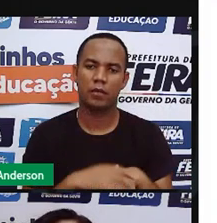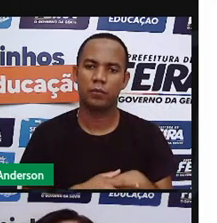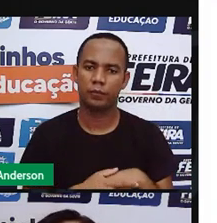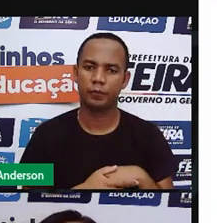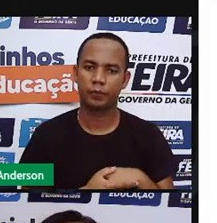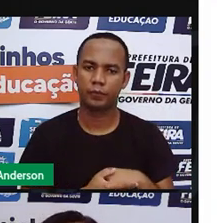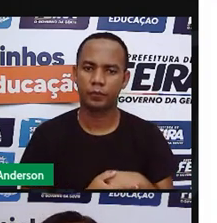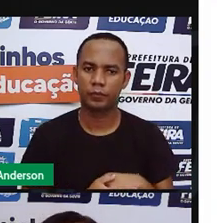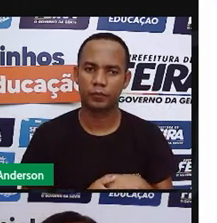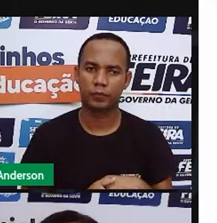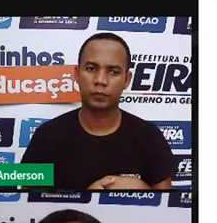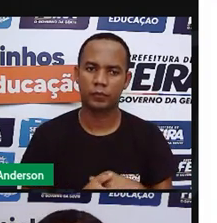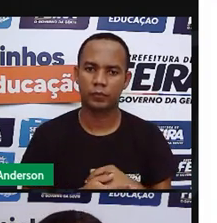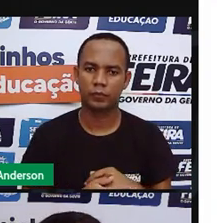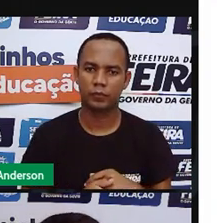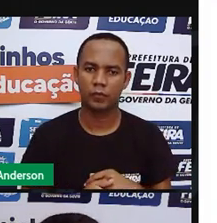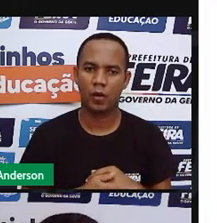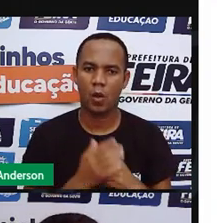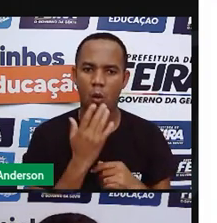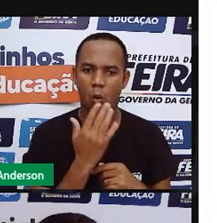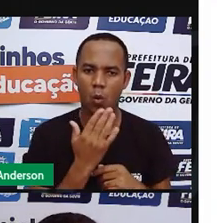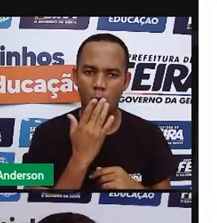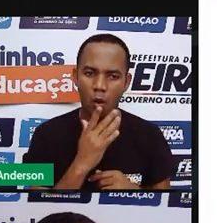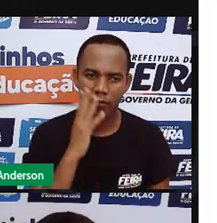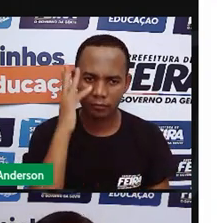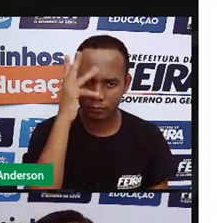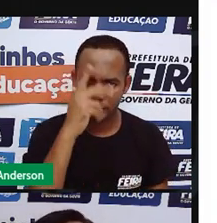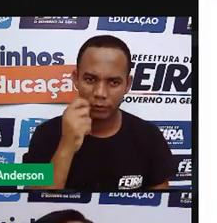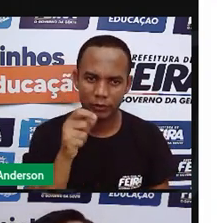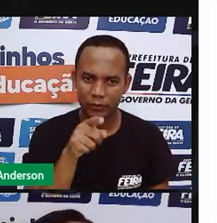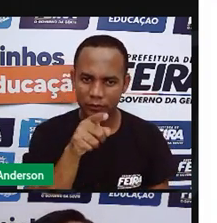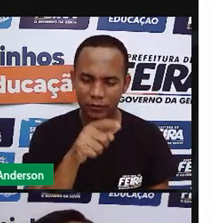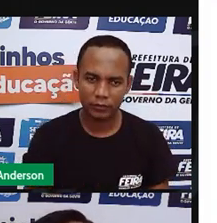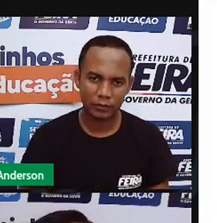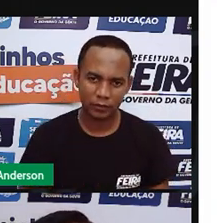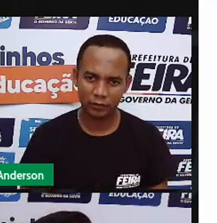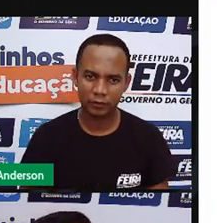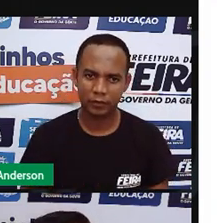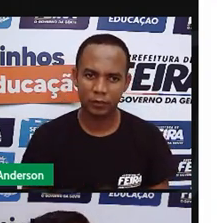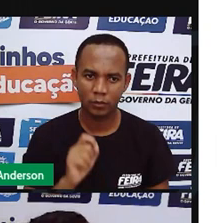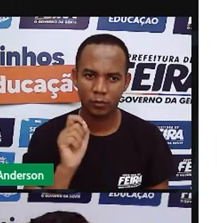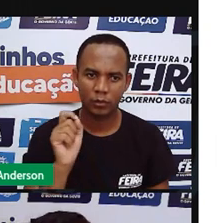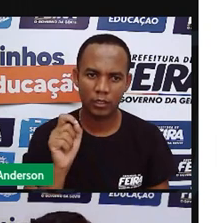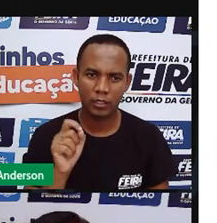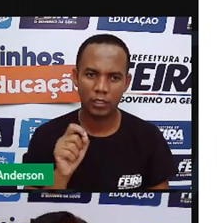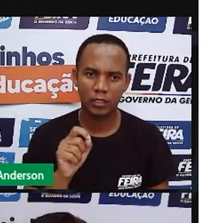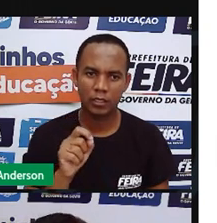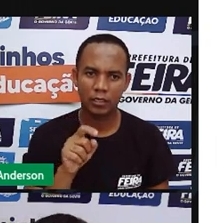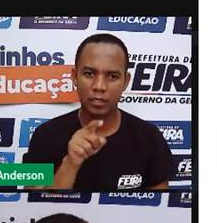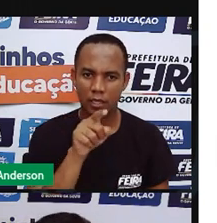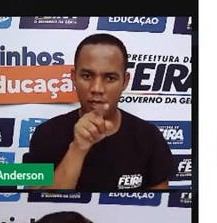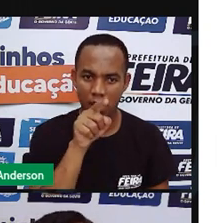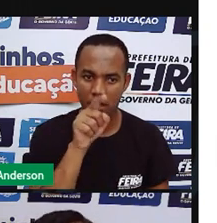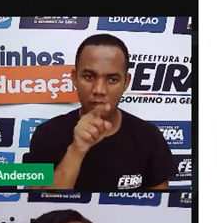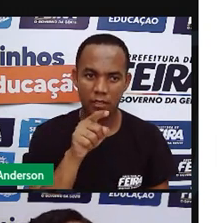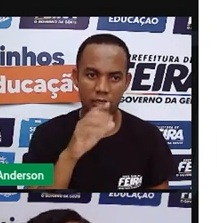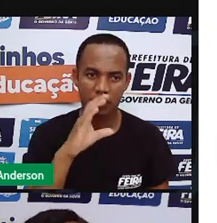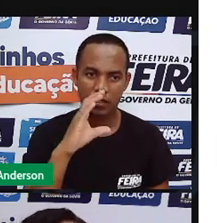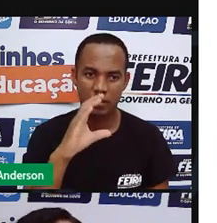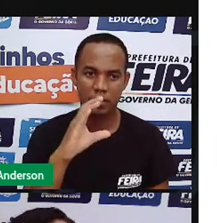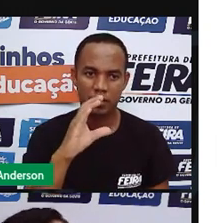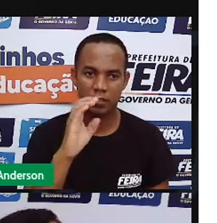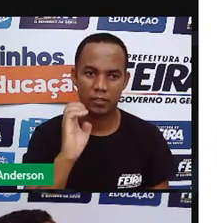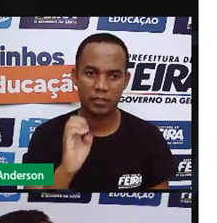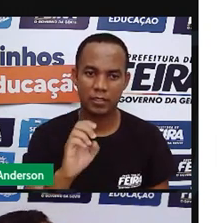E esse tecido de couro bem bonita que a Pró colocou aqui, é um tecido chamado seda. Esse tecido aí que é